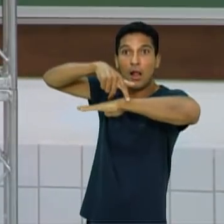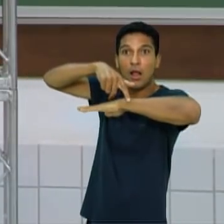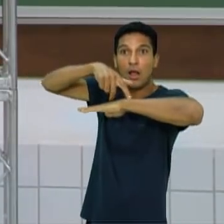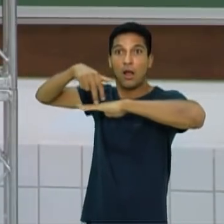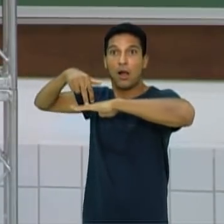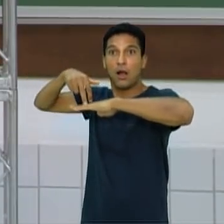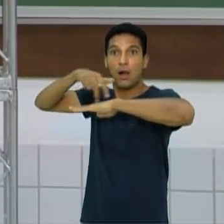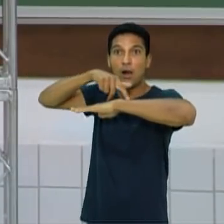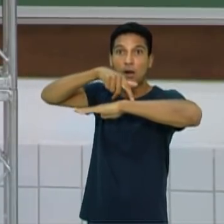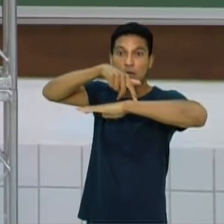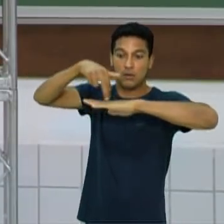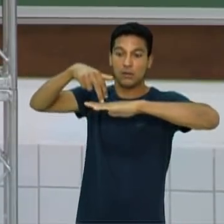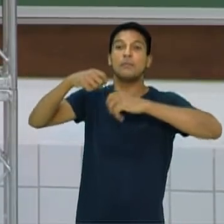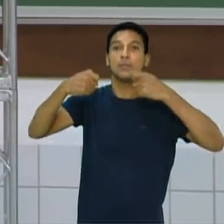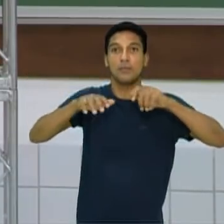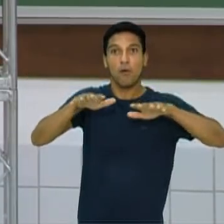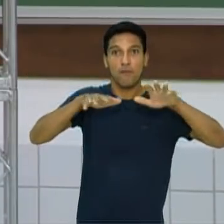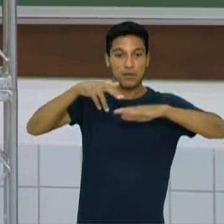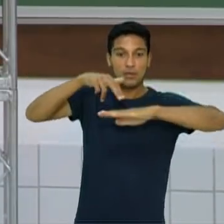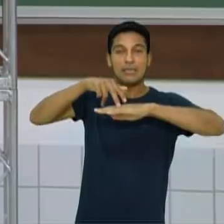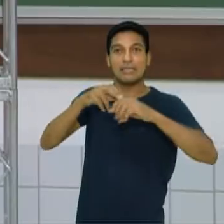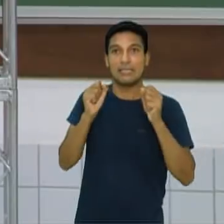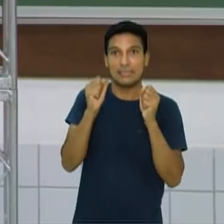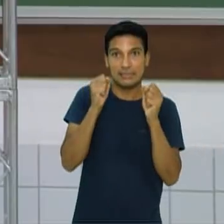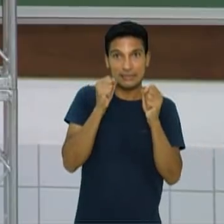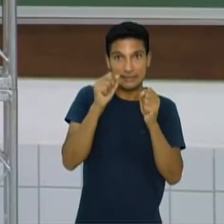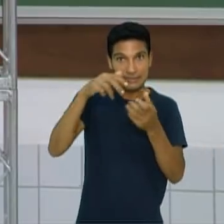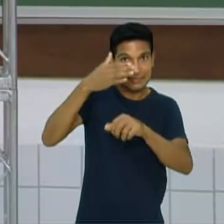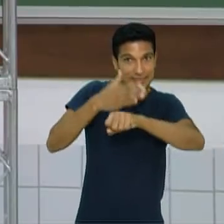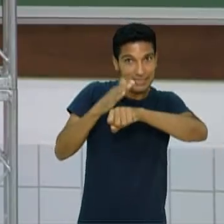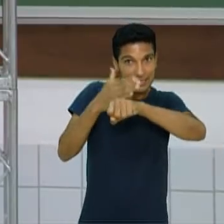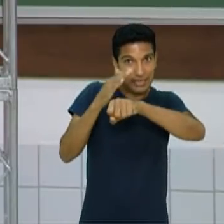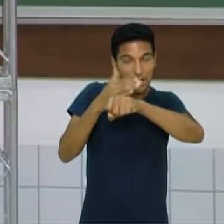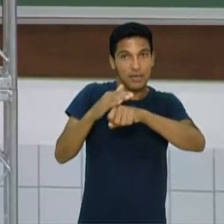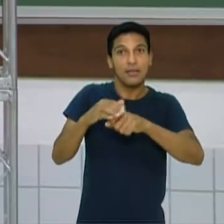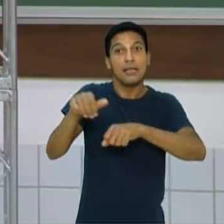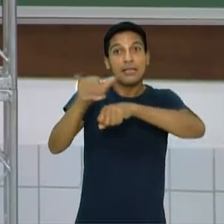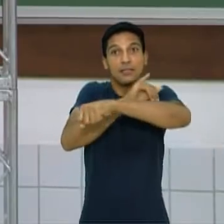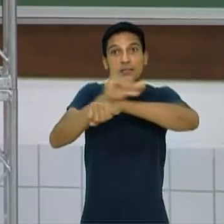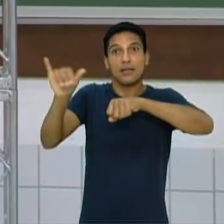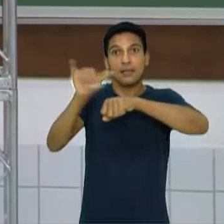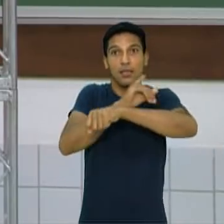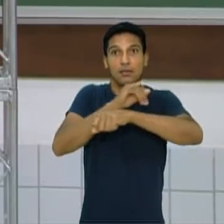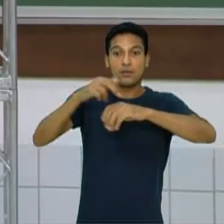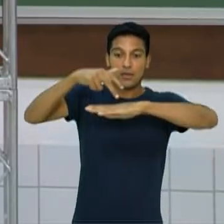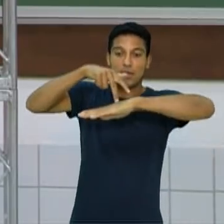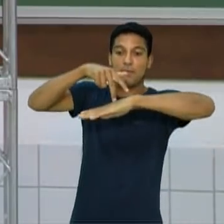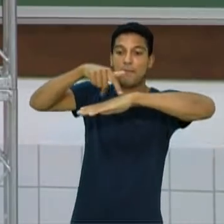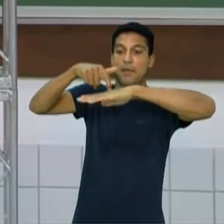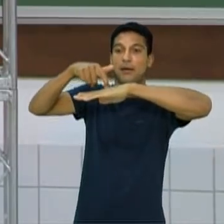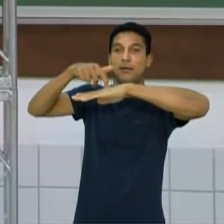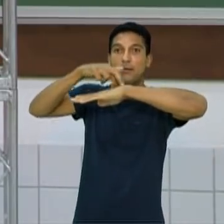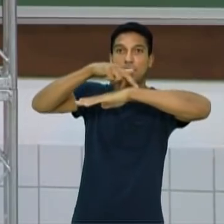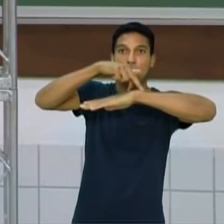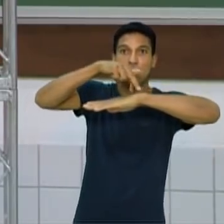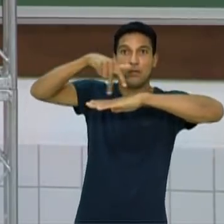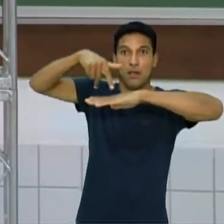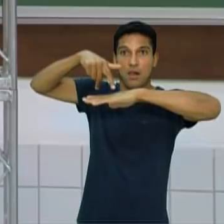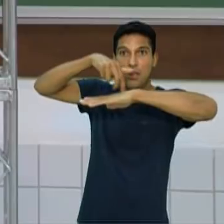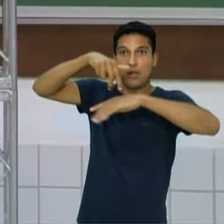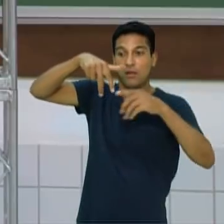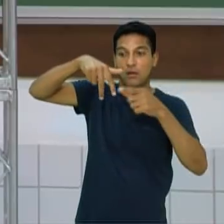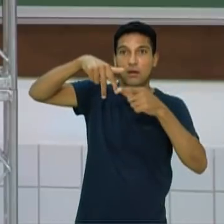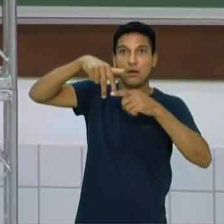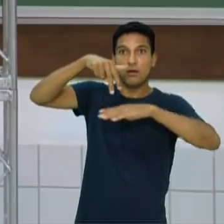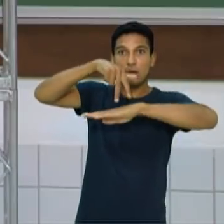ele tem que ter, né, treinar muito, né? Uma estratégia que eles usam bastante para treinar as pernas